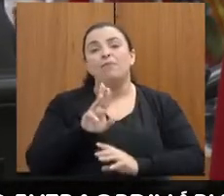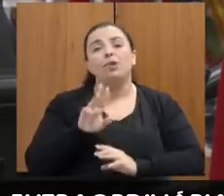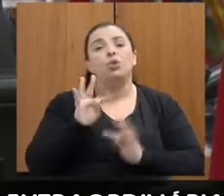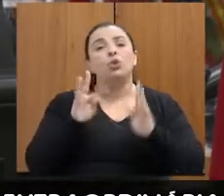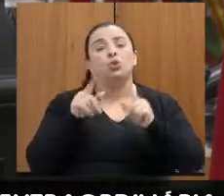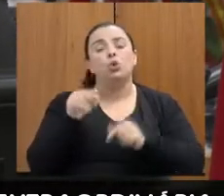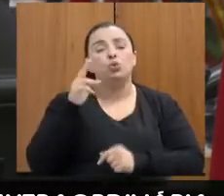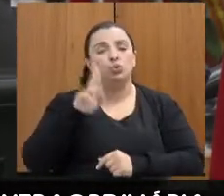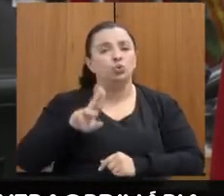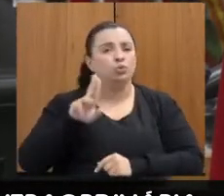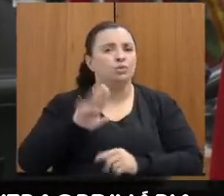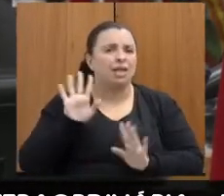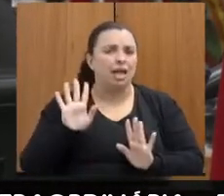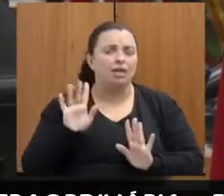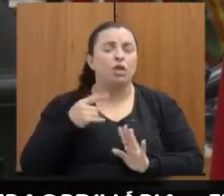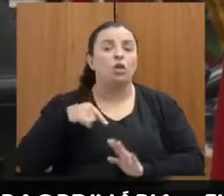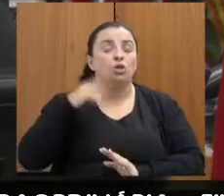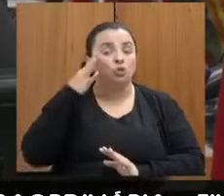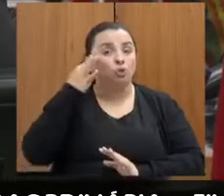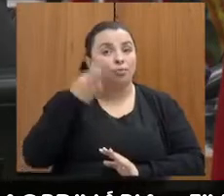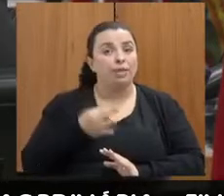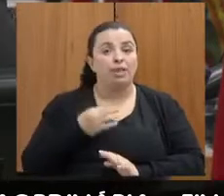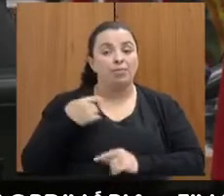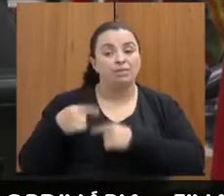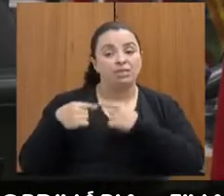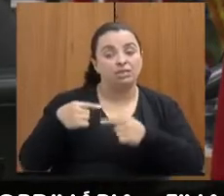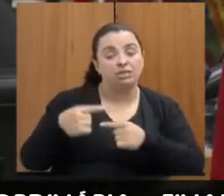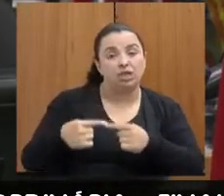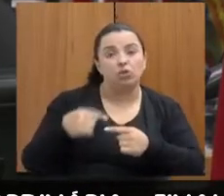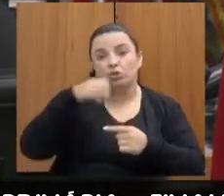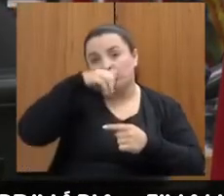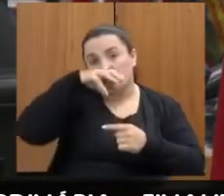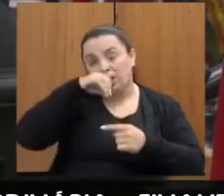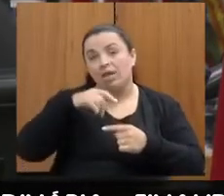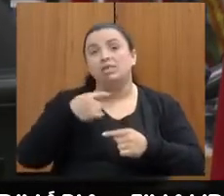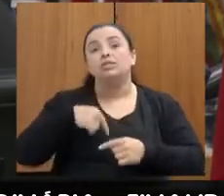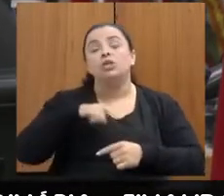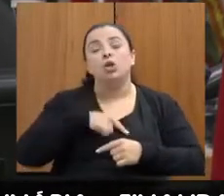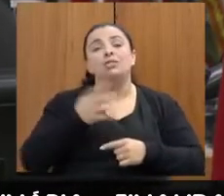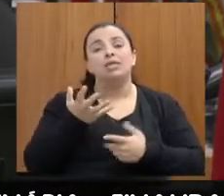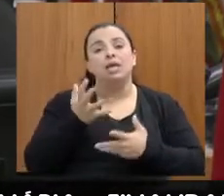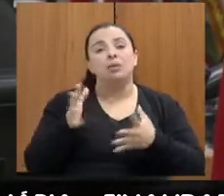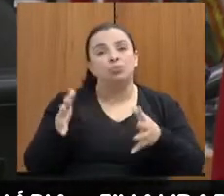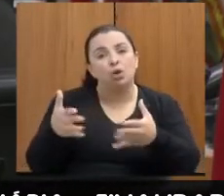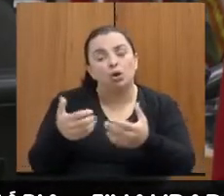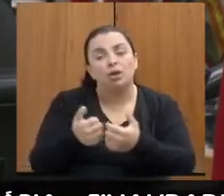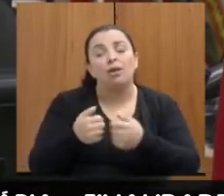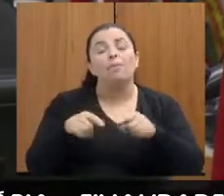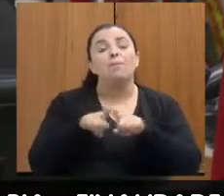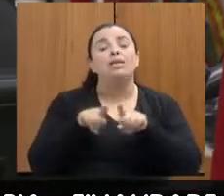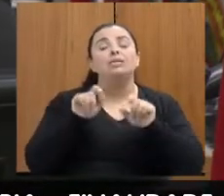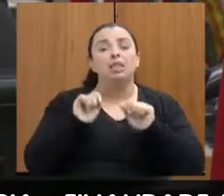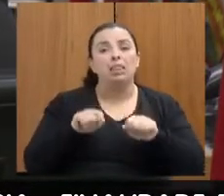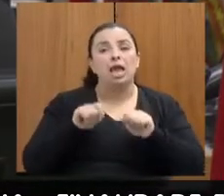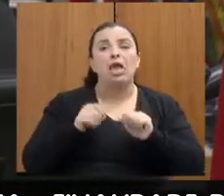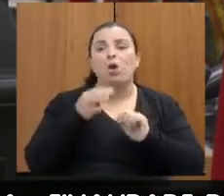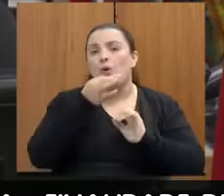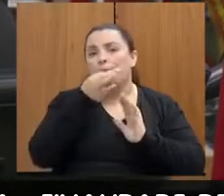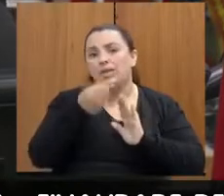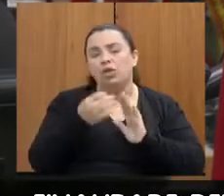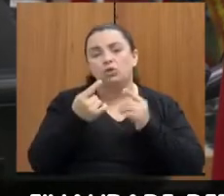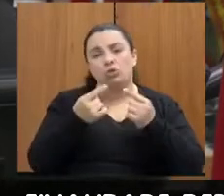ciclo de violência, tentamos praticar ao máximo o acolhimento, mas estamos também completamente abertas a críticas, sugestões,